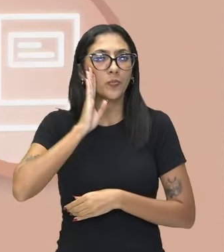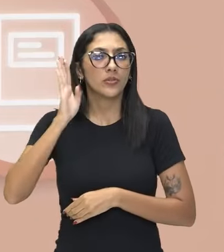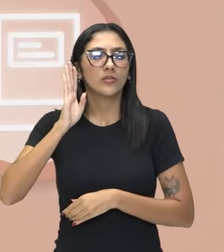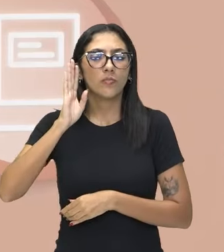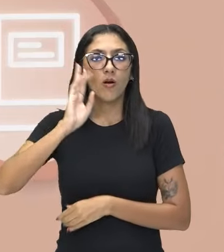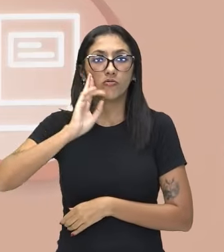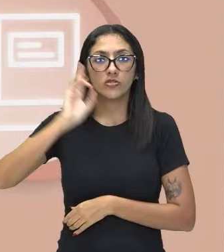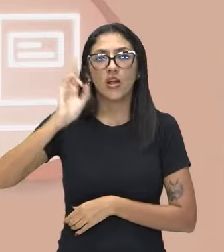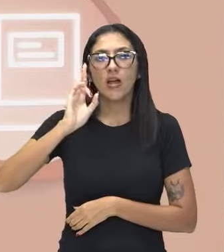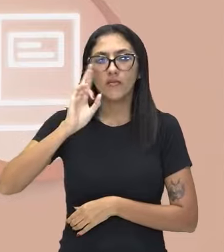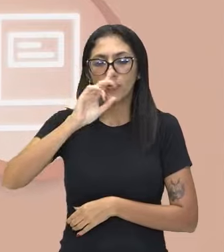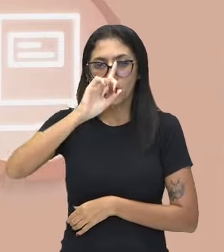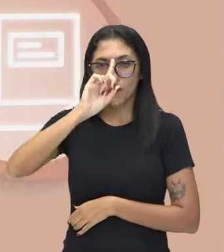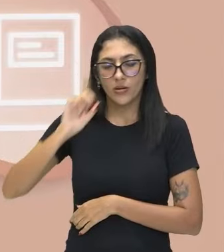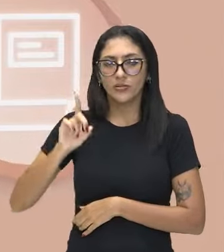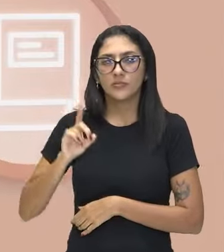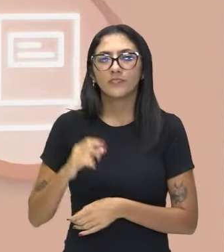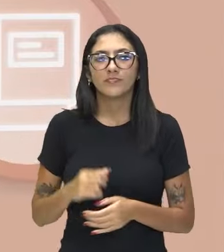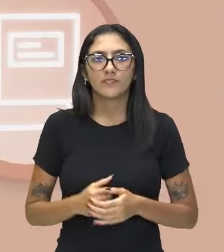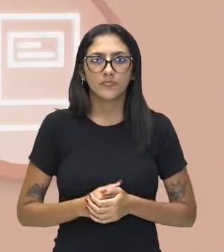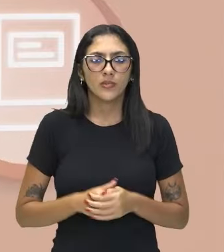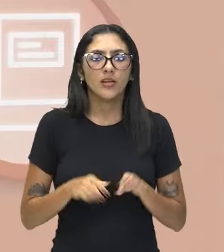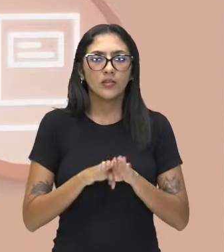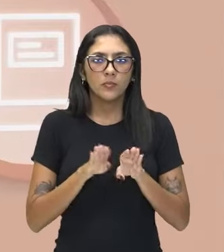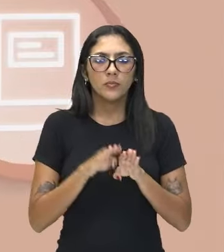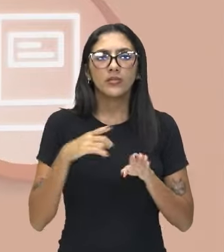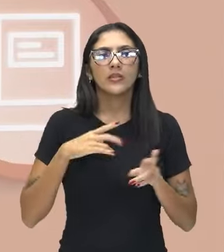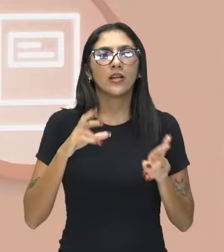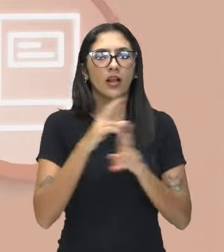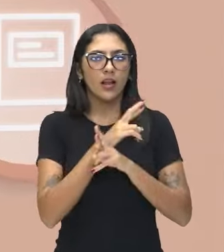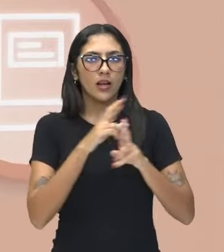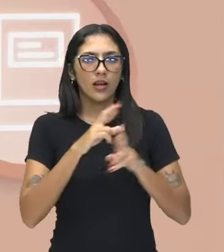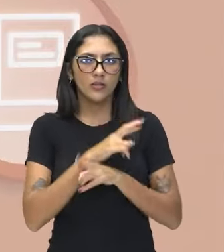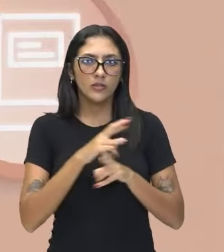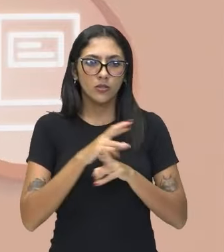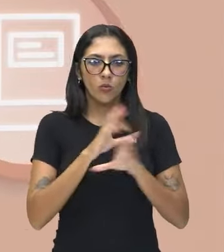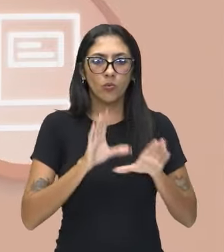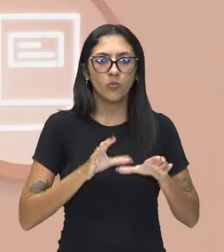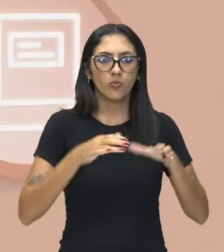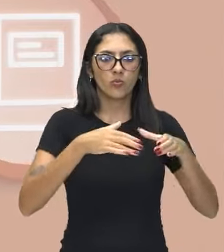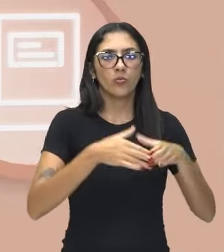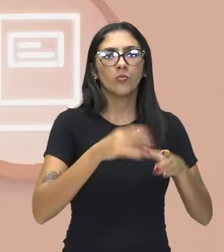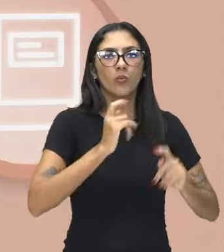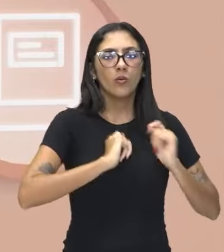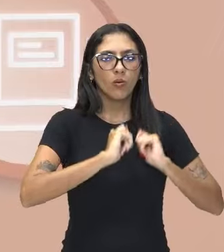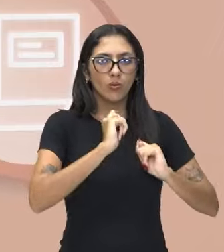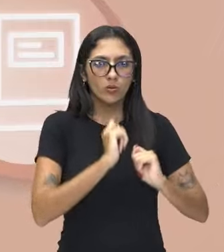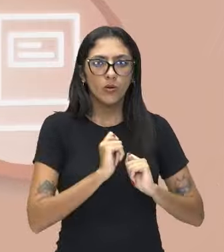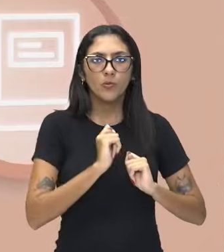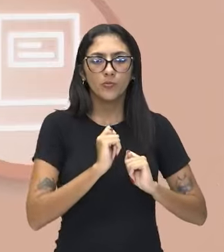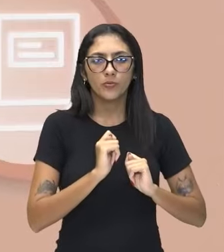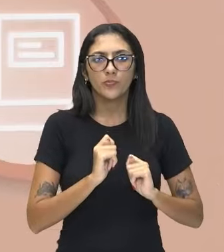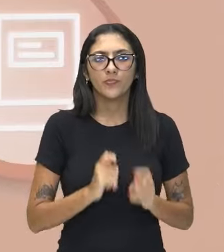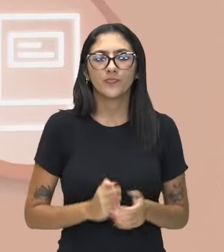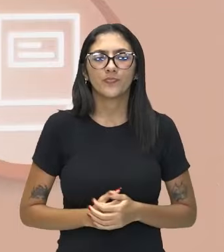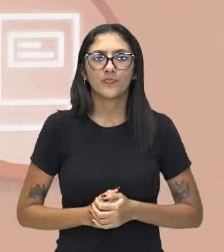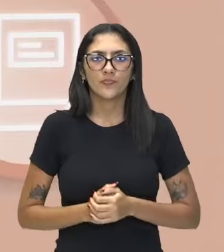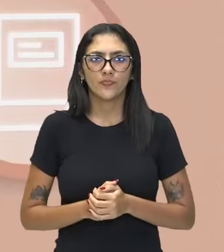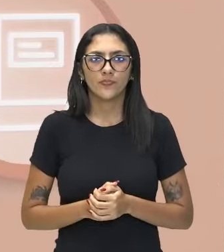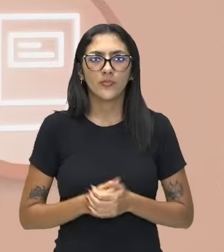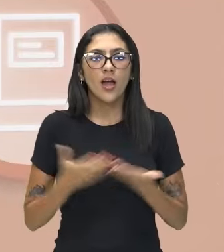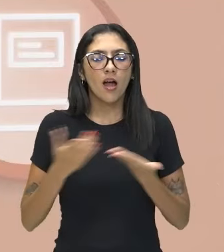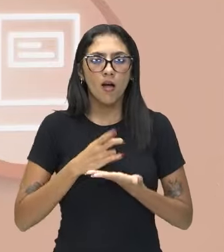econômico. Consequentemente, vai gerar o poder ideológico e vai comandar, administrar. Por quê? Porque agora é